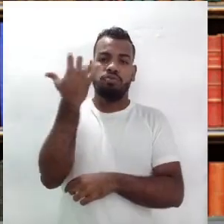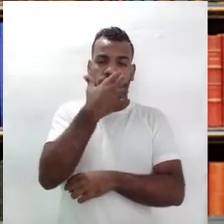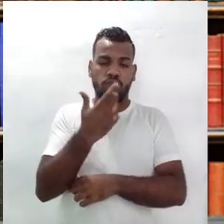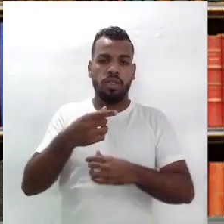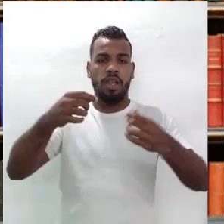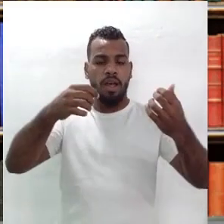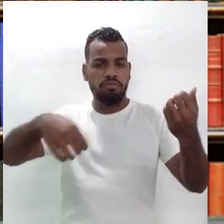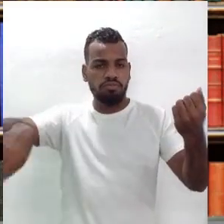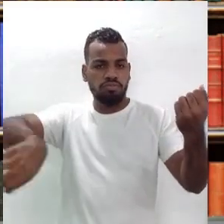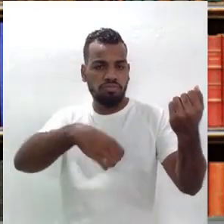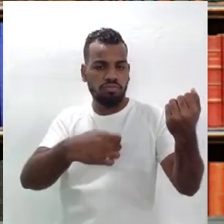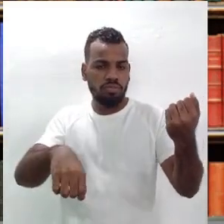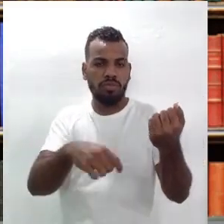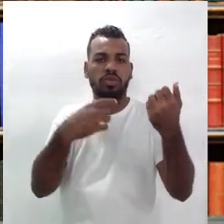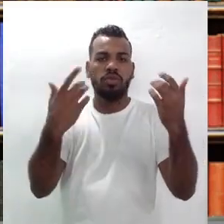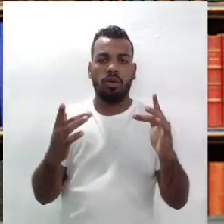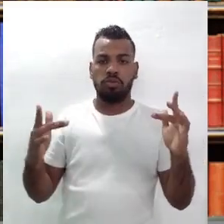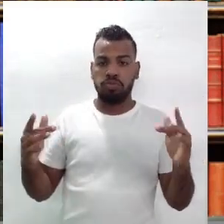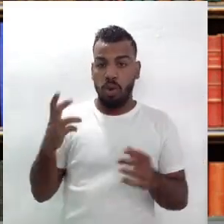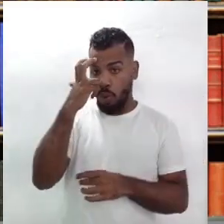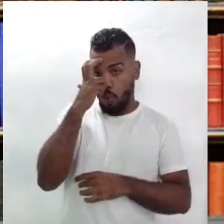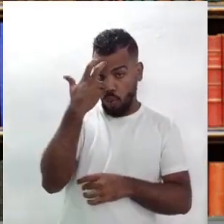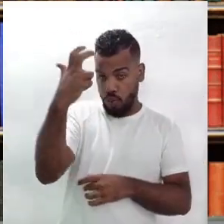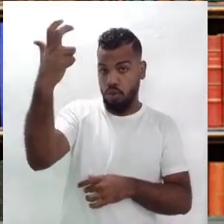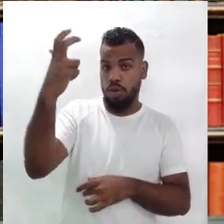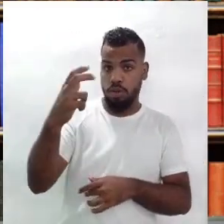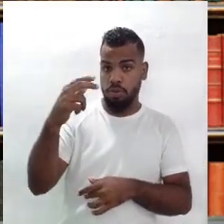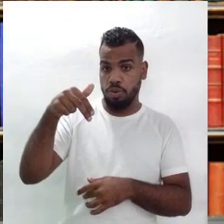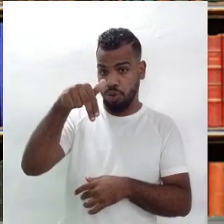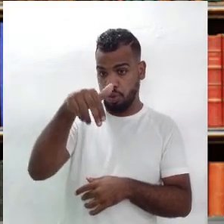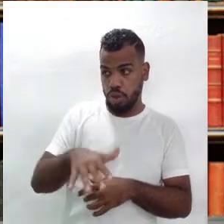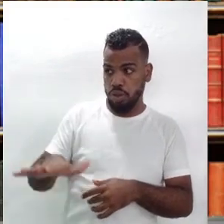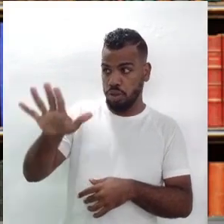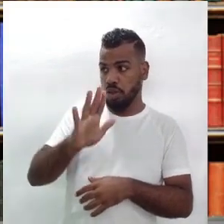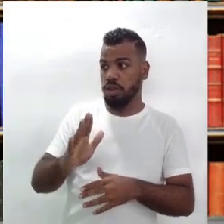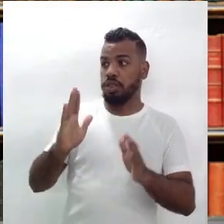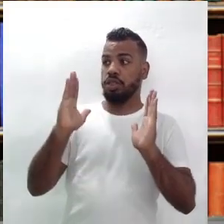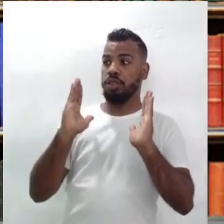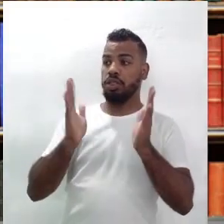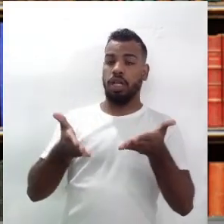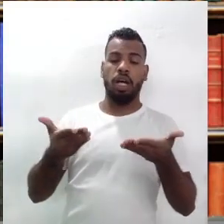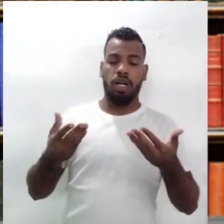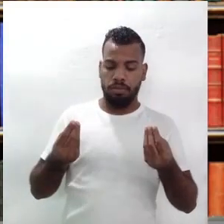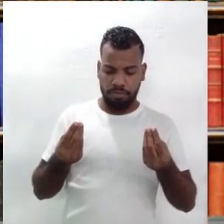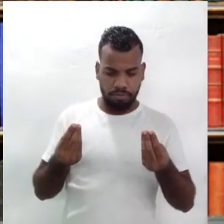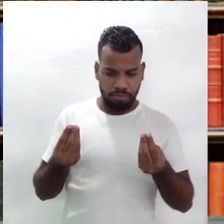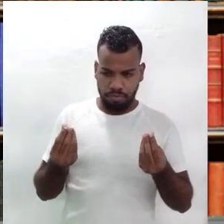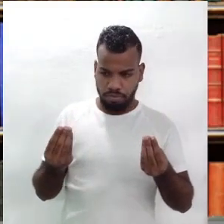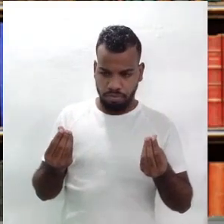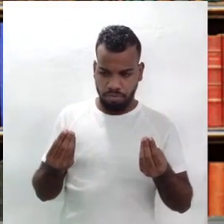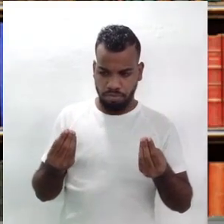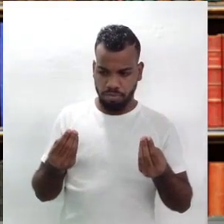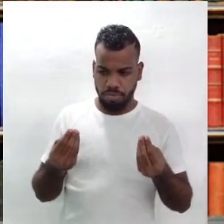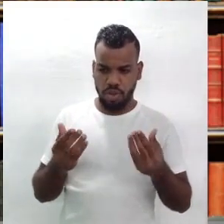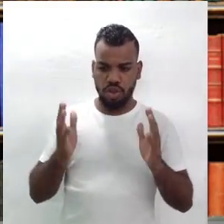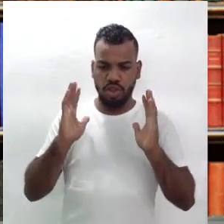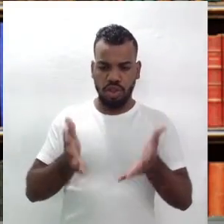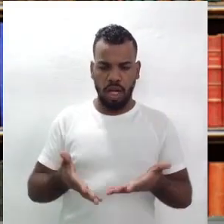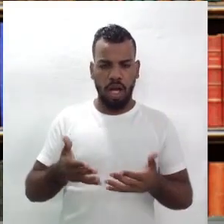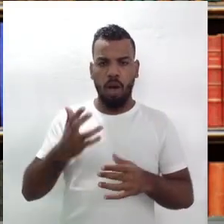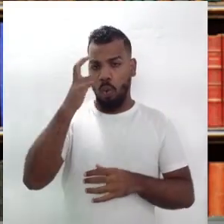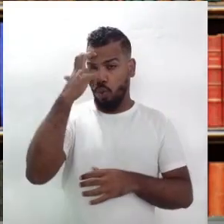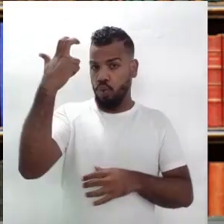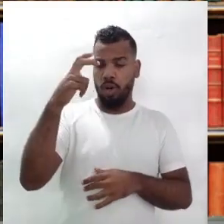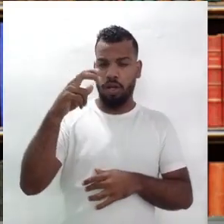então essa cultura nordestina já o contaminou